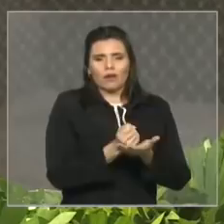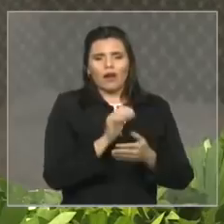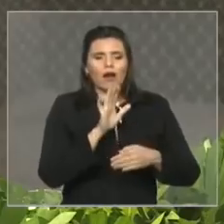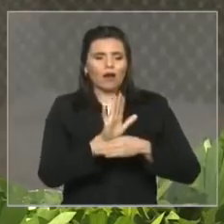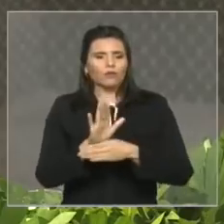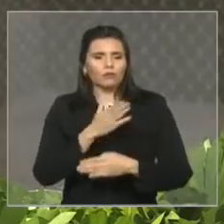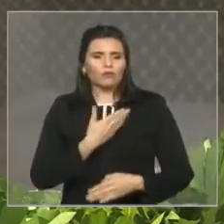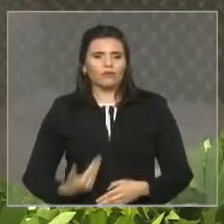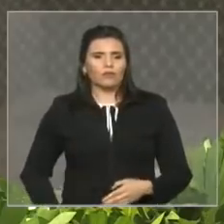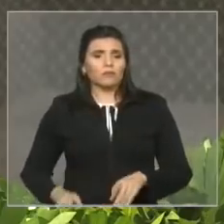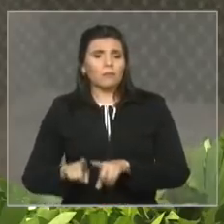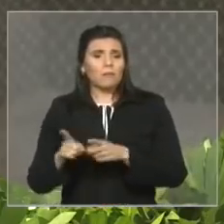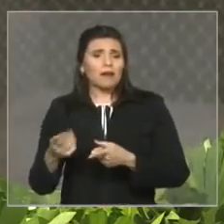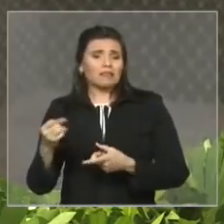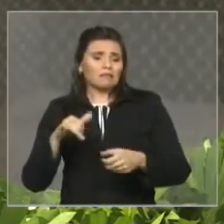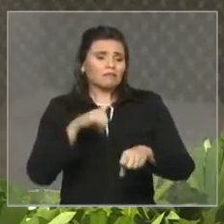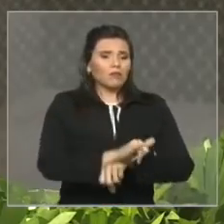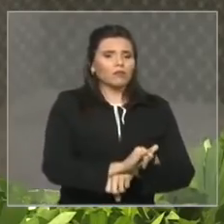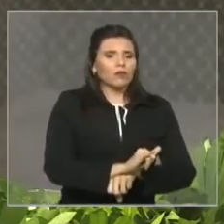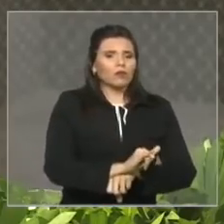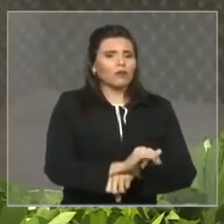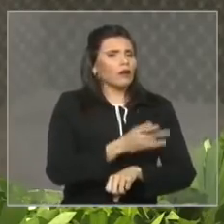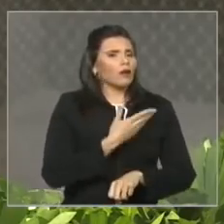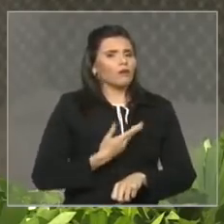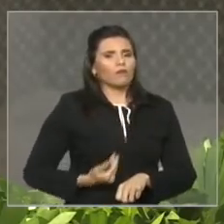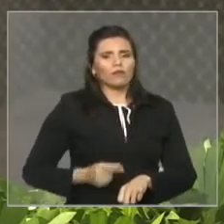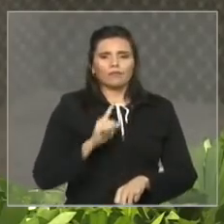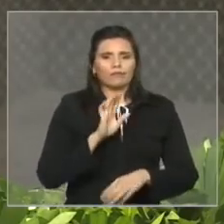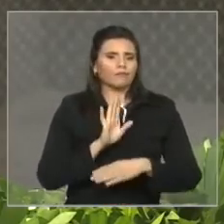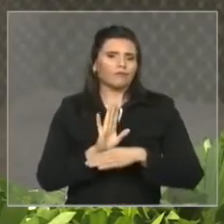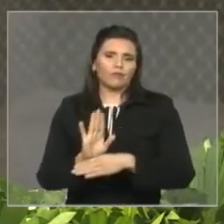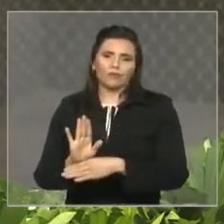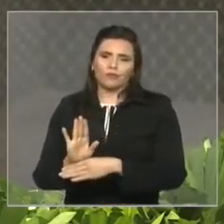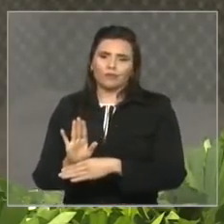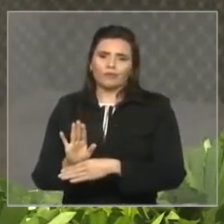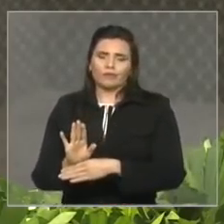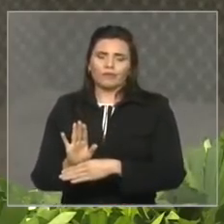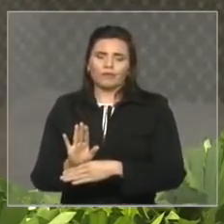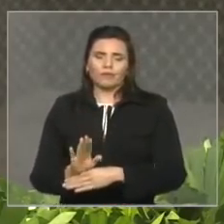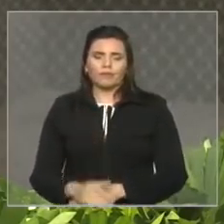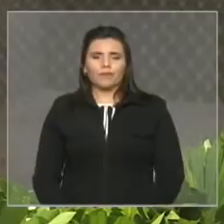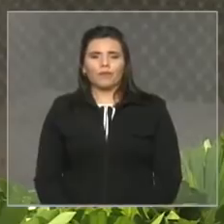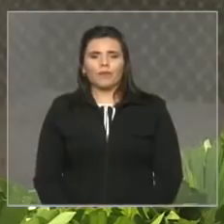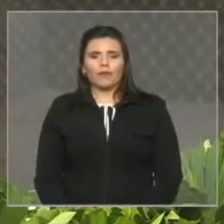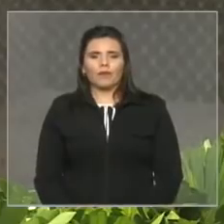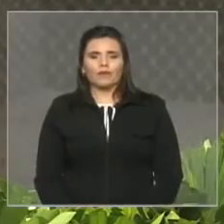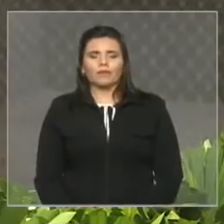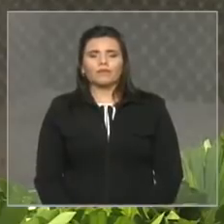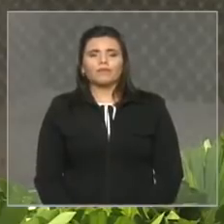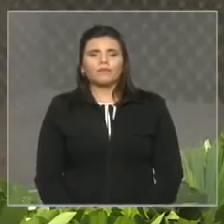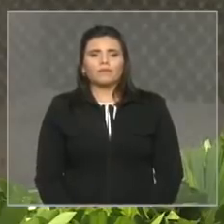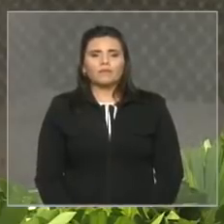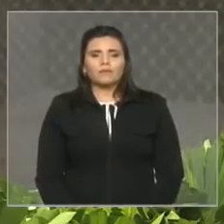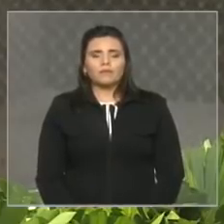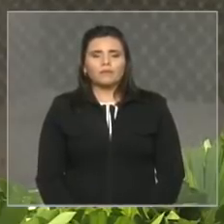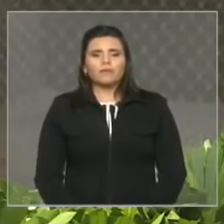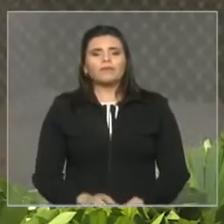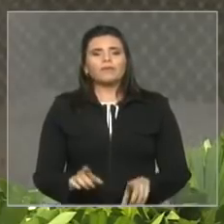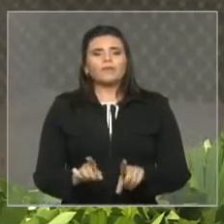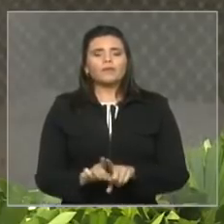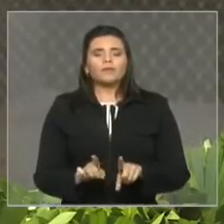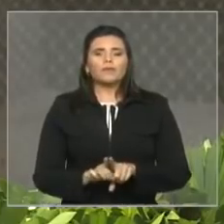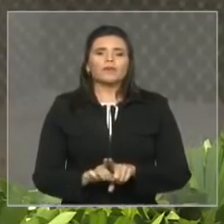de vacinação obrigatória com isso além de realizarmos a finalidade atinente ao